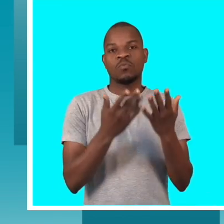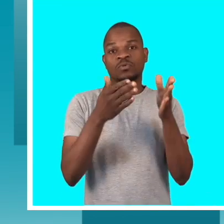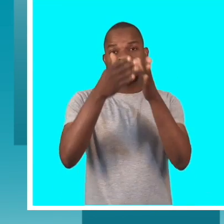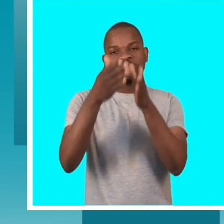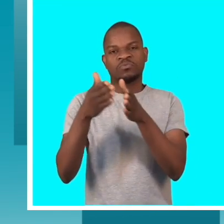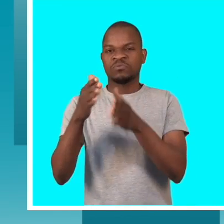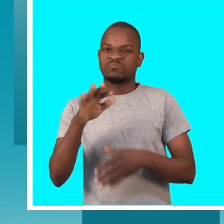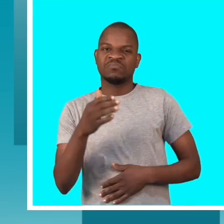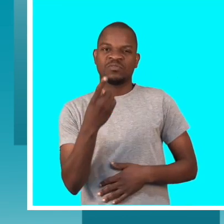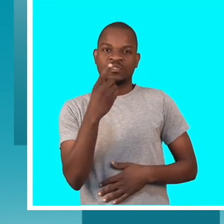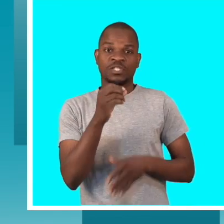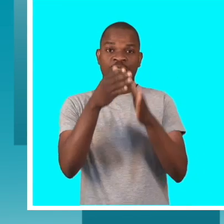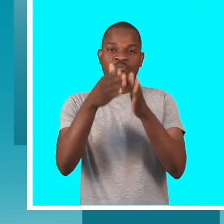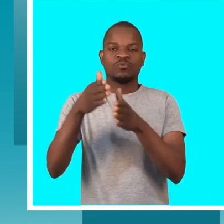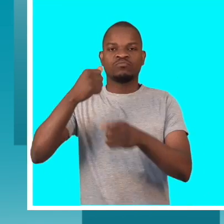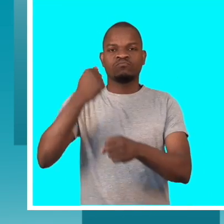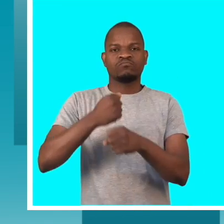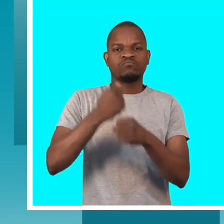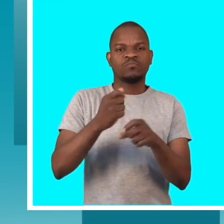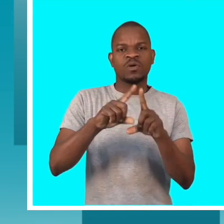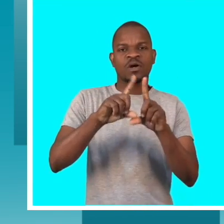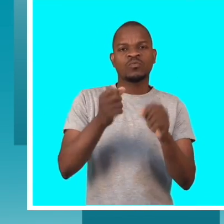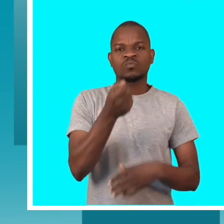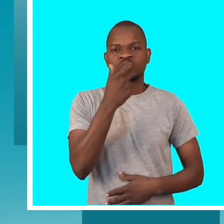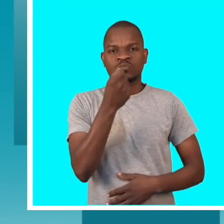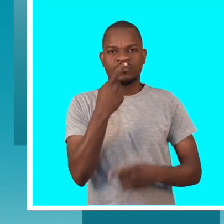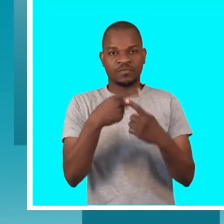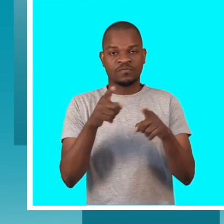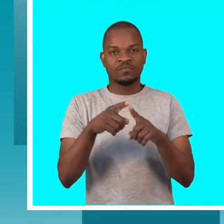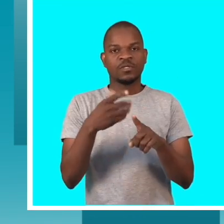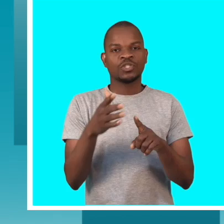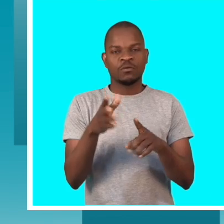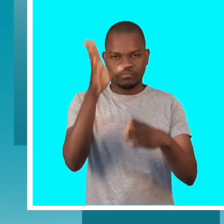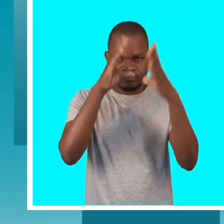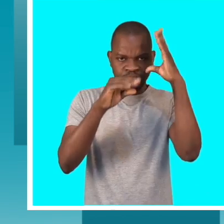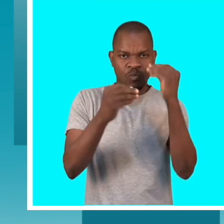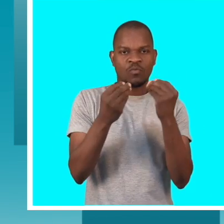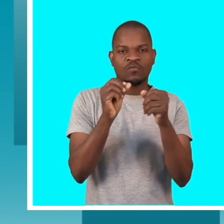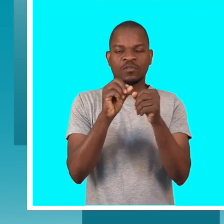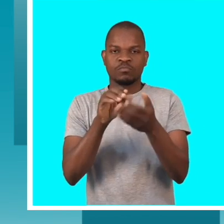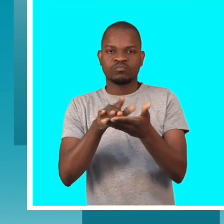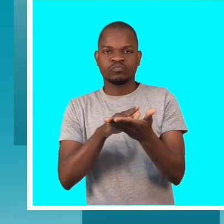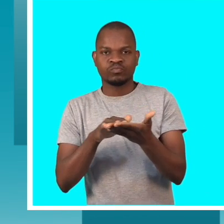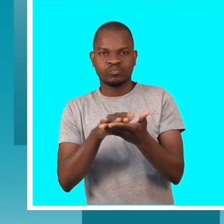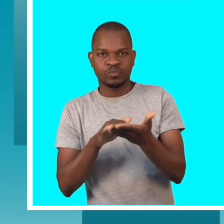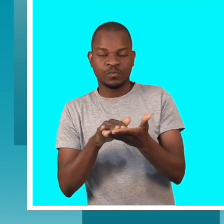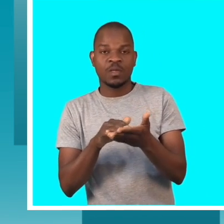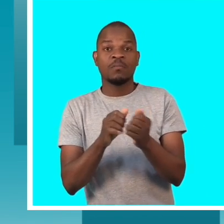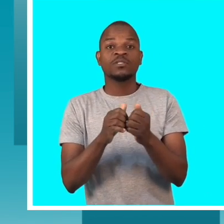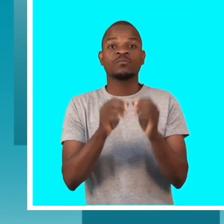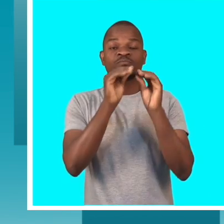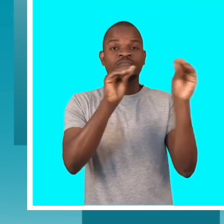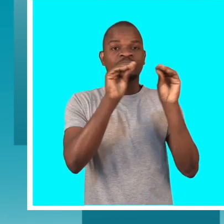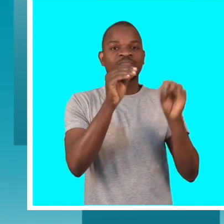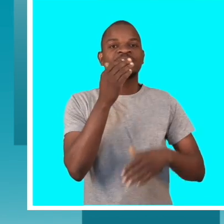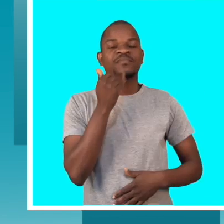Uma dezena de profissionais de saúde que trabalham com fármacos foram capacitados em leitura e grafia em braile. O